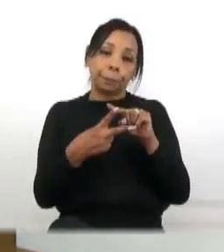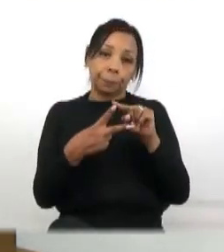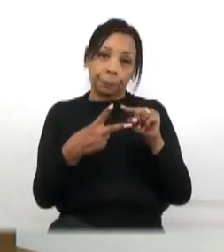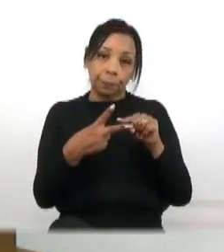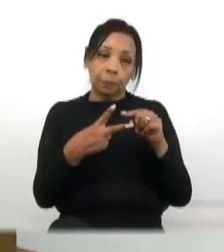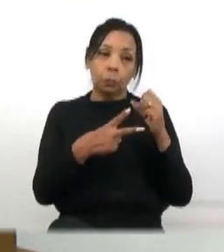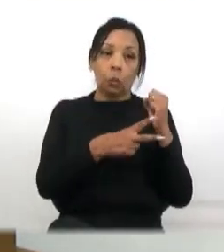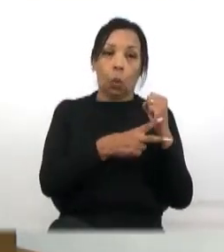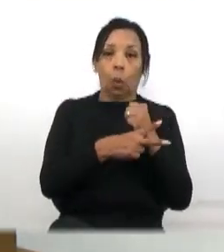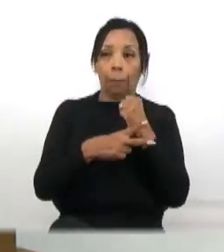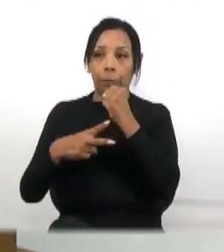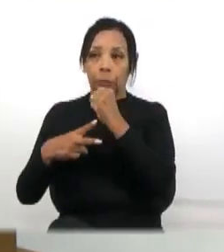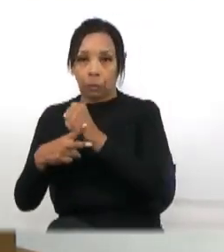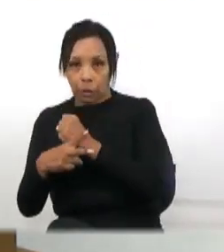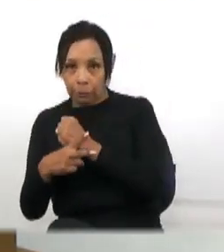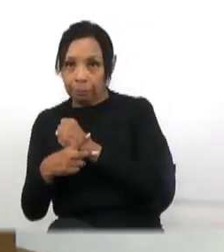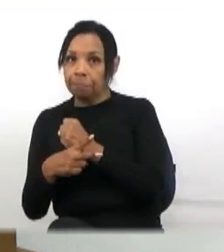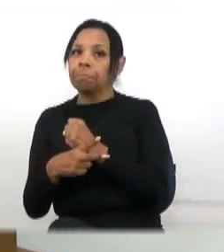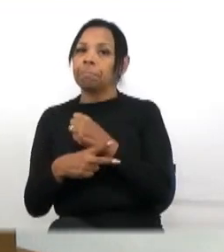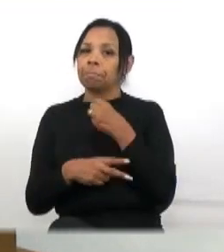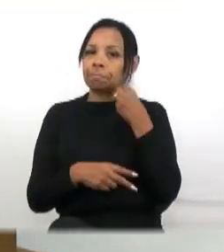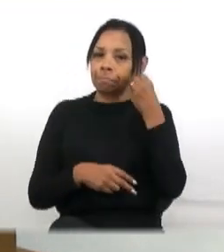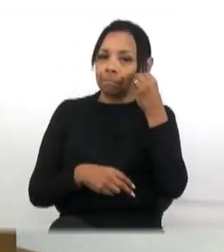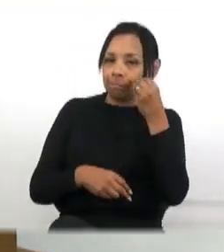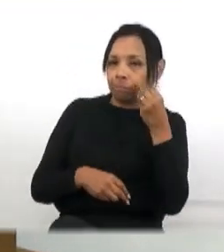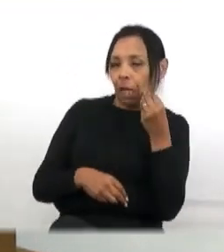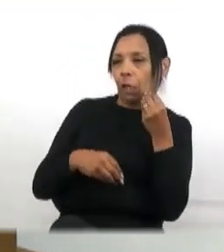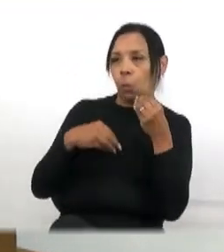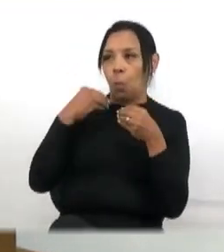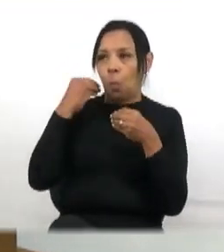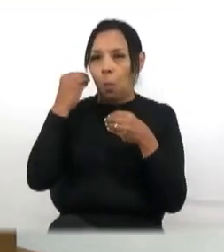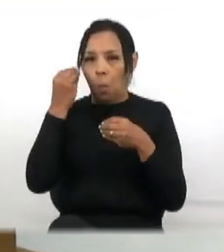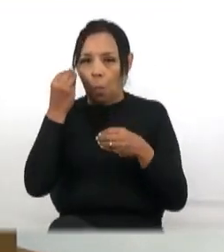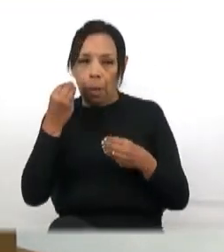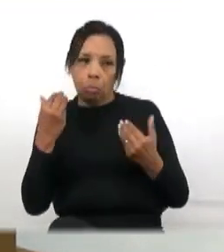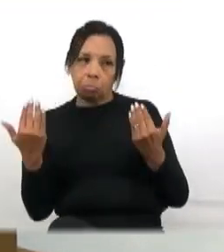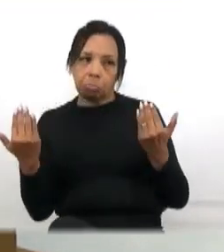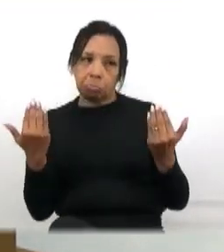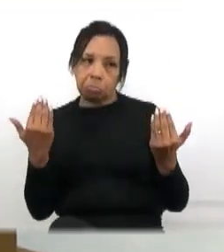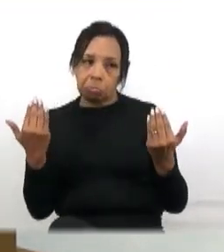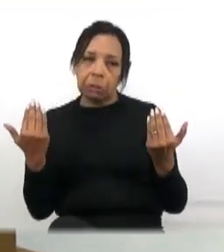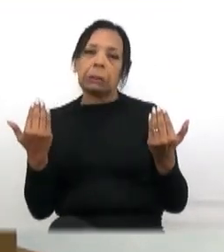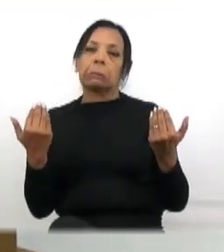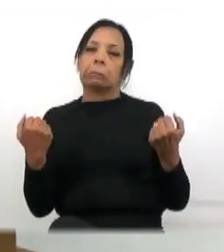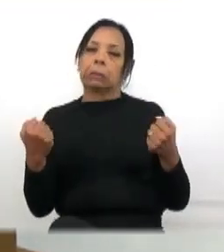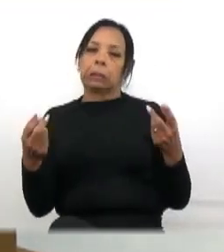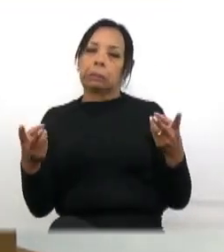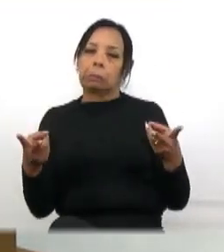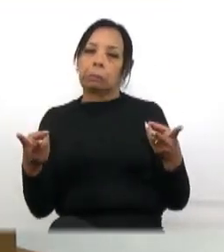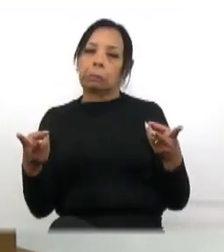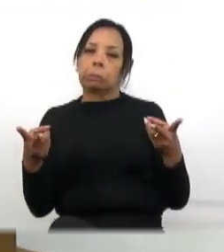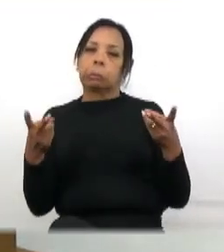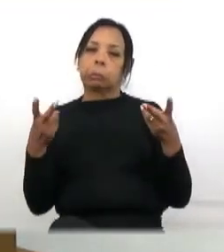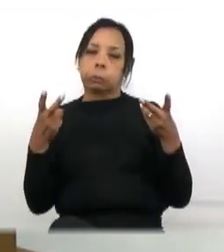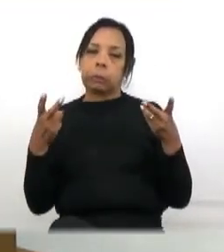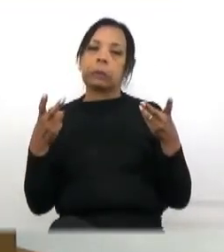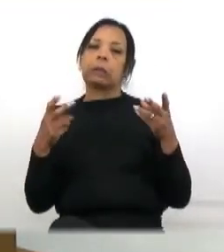são situações aí que eu acho que nós precisamos mexer o corpinho,